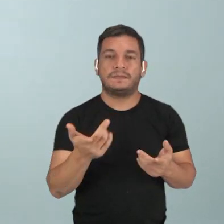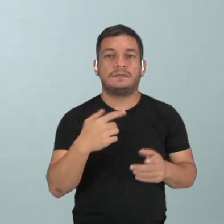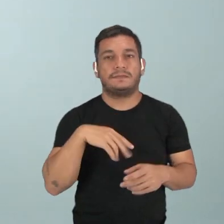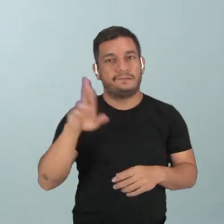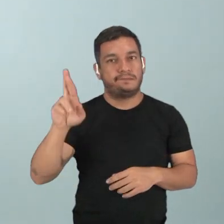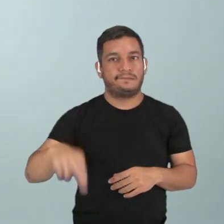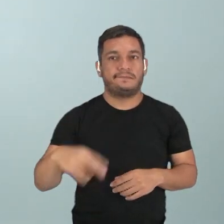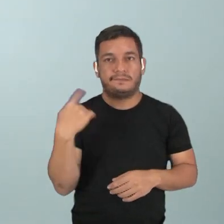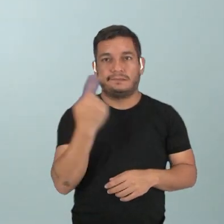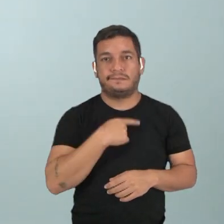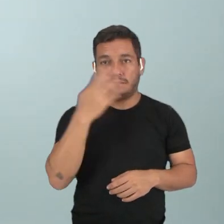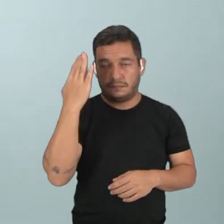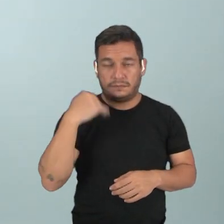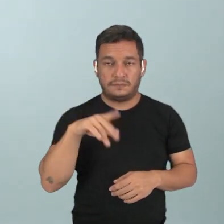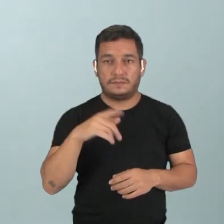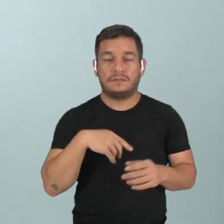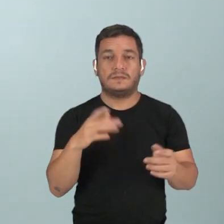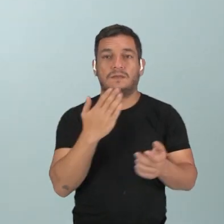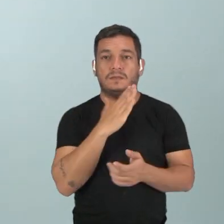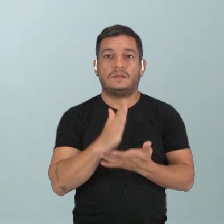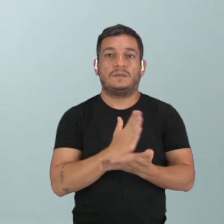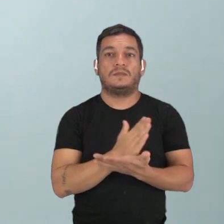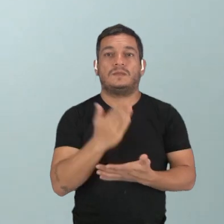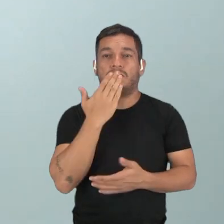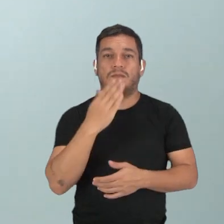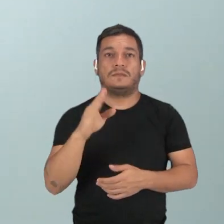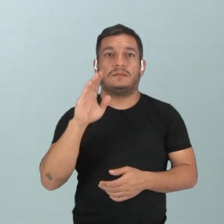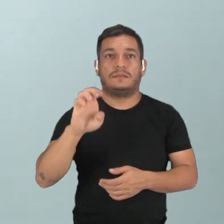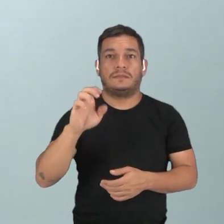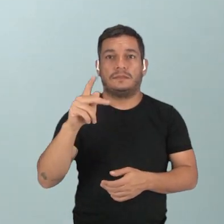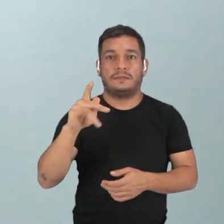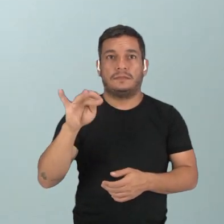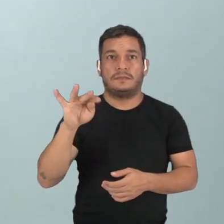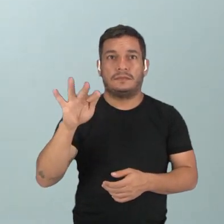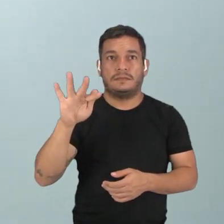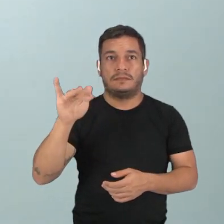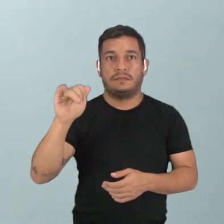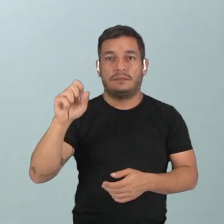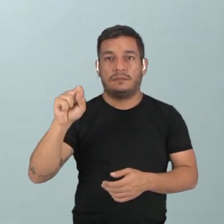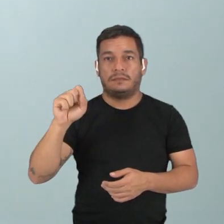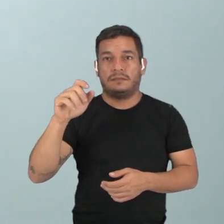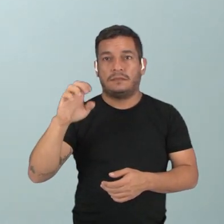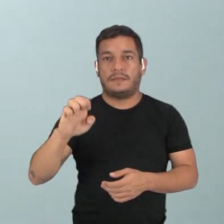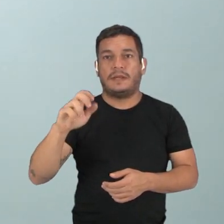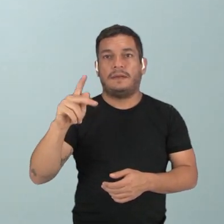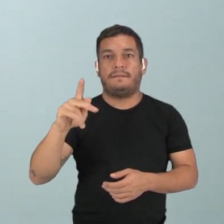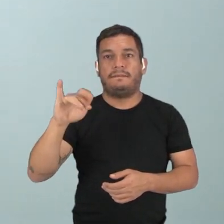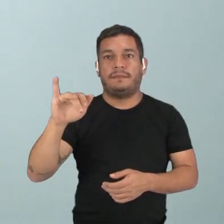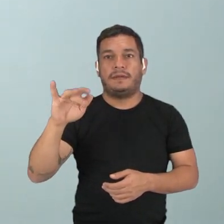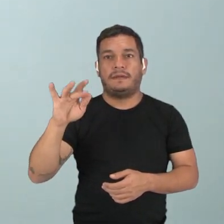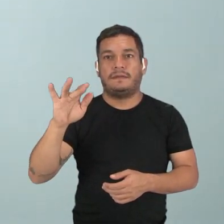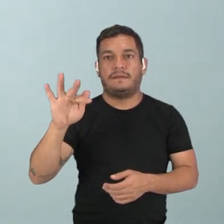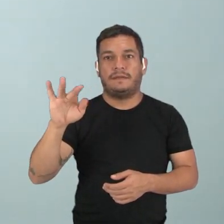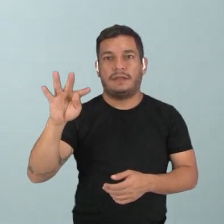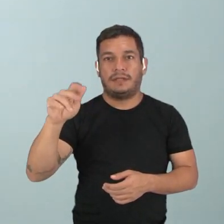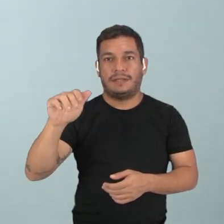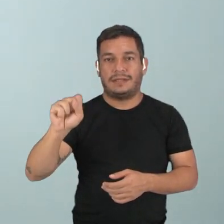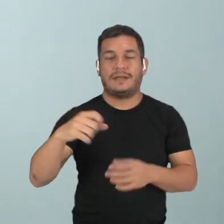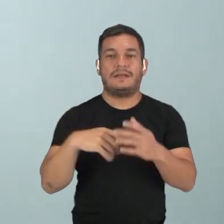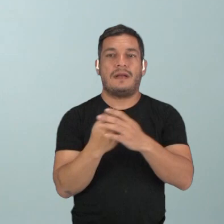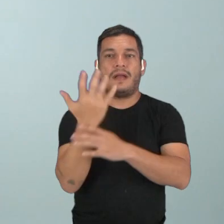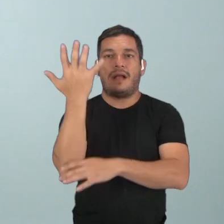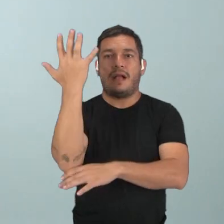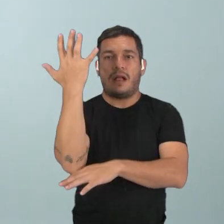frente. Algumas espécies também podem ser epífitas, ou seja, vão crescer sobre outras plantas, mas não vão